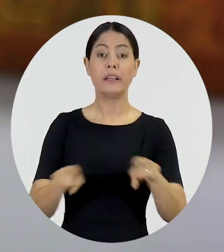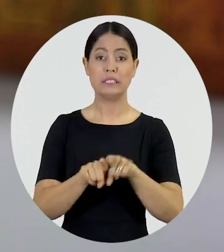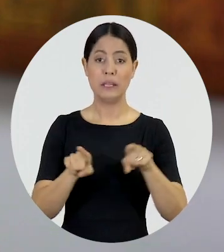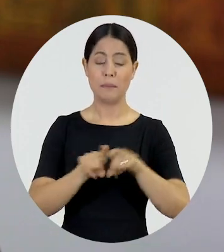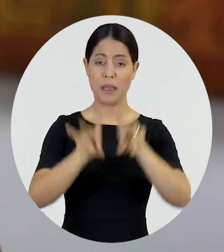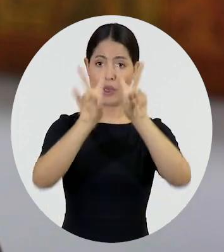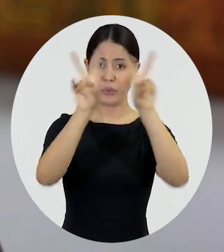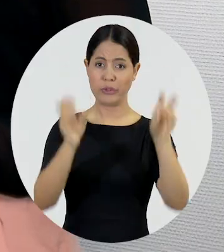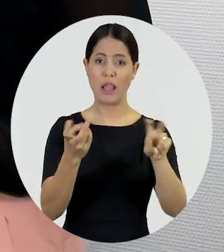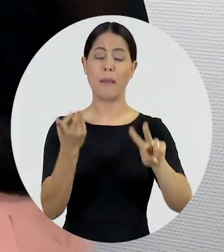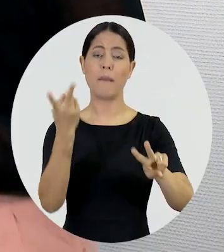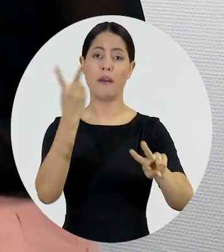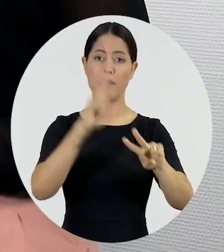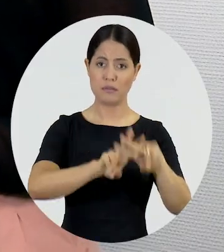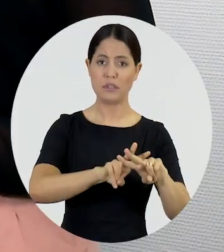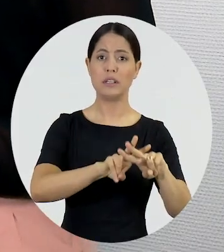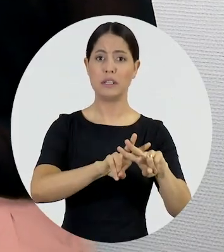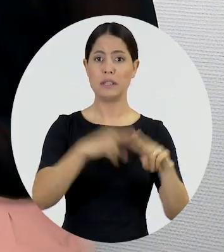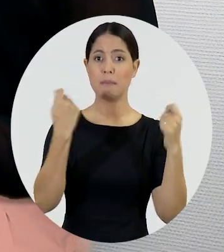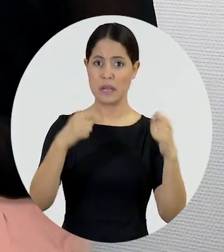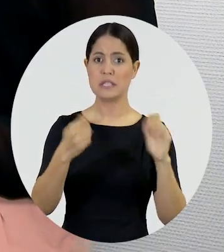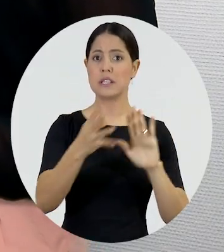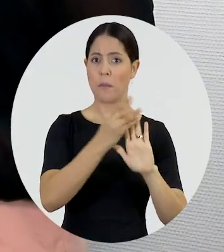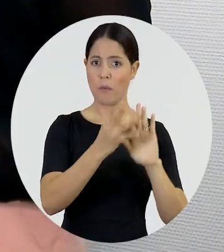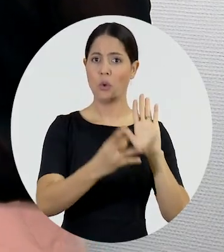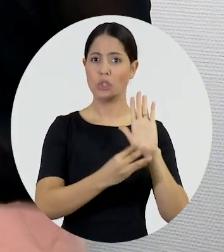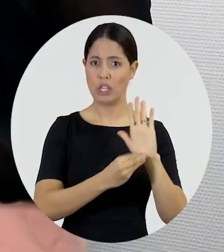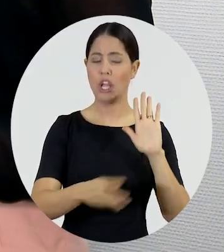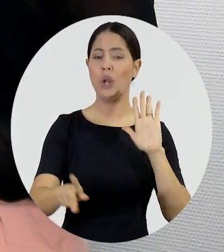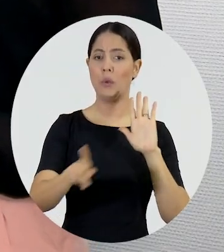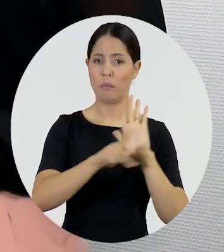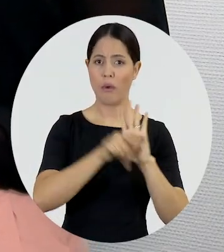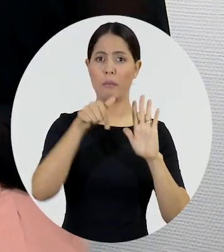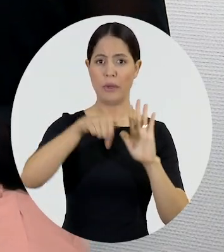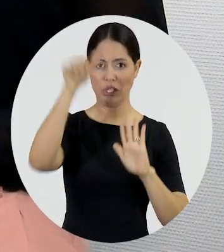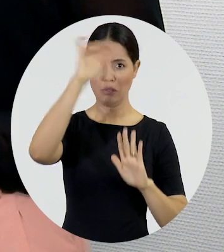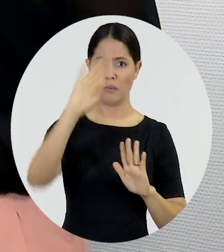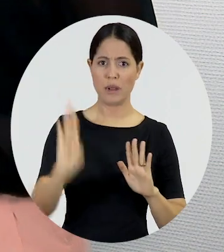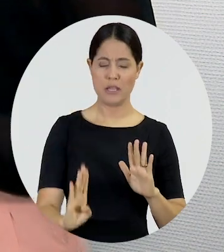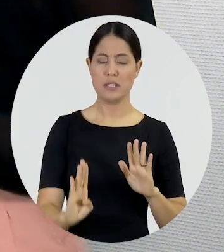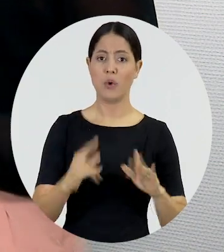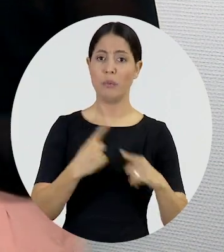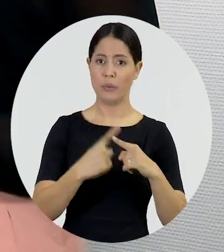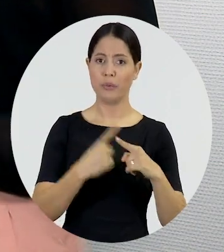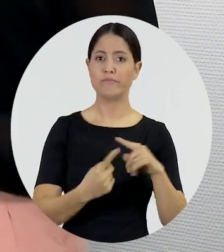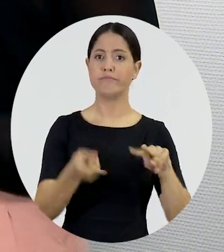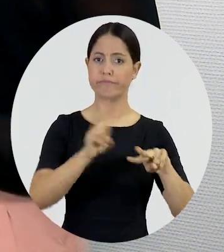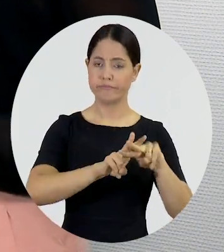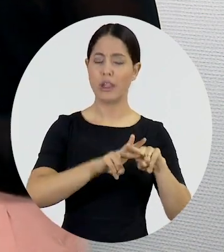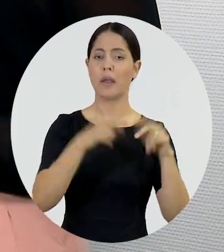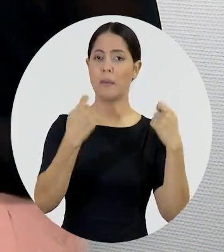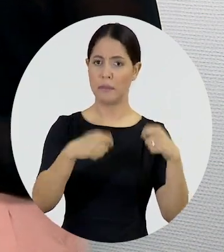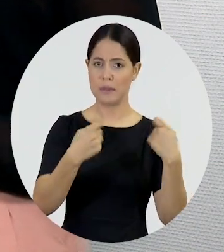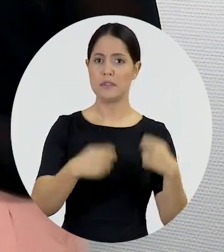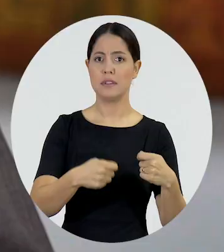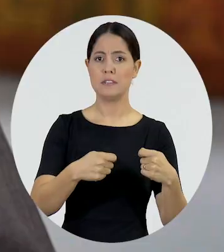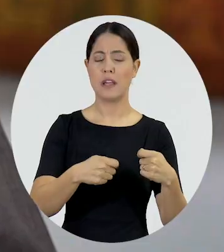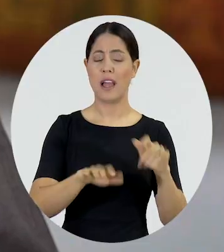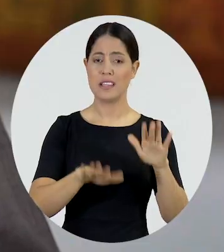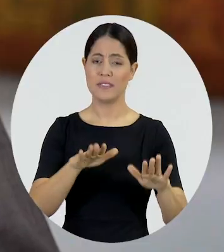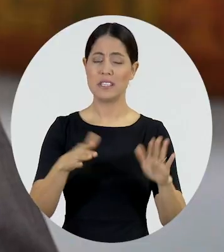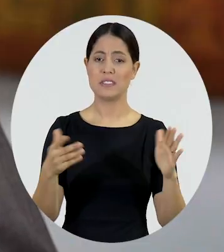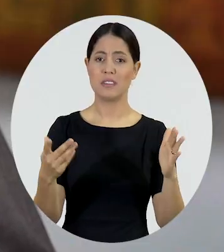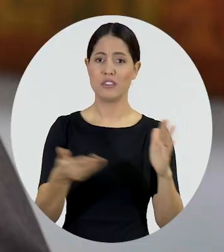modelo prisional no Brasil que se pauta pela violação massiva de direitos. Nós temos discutido